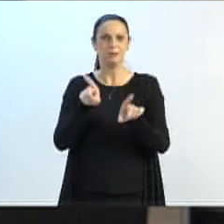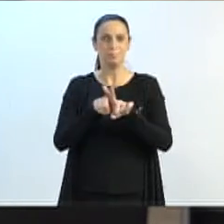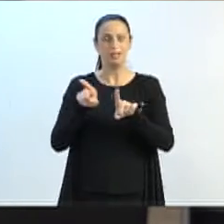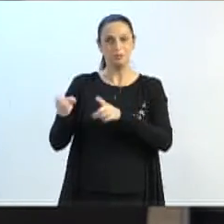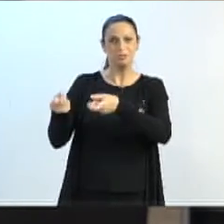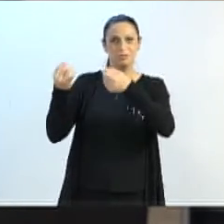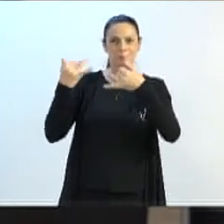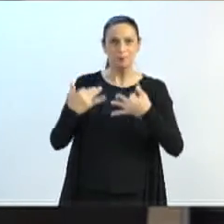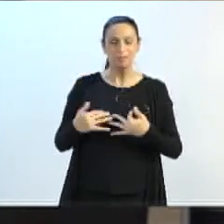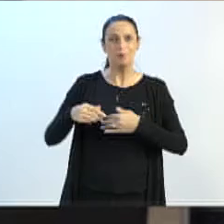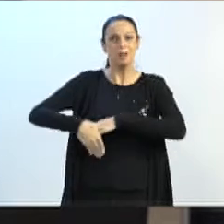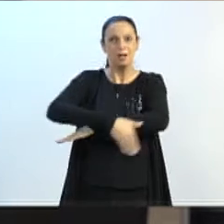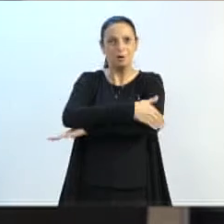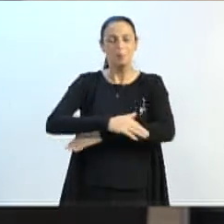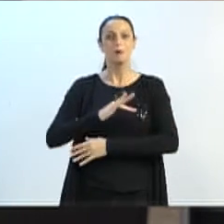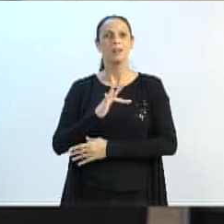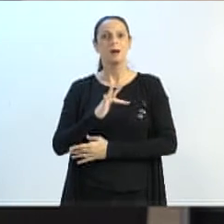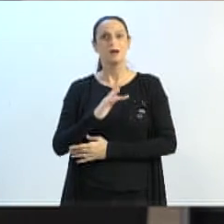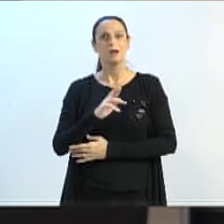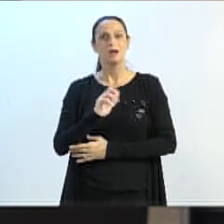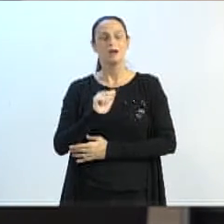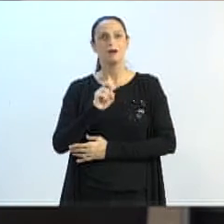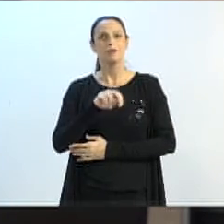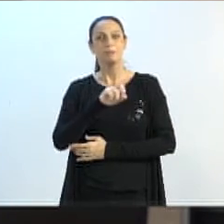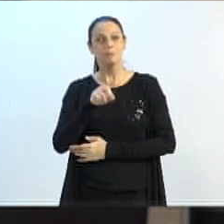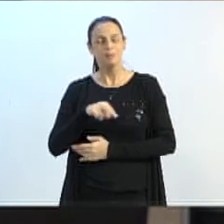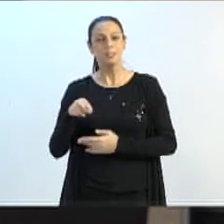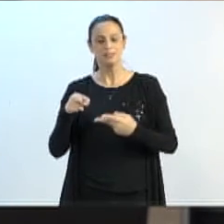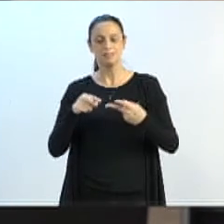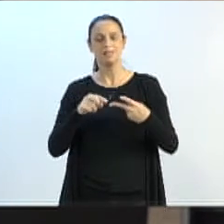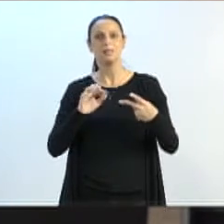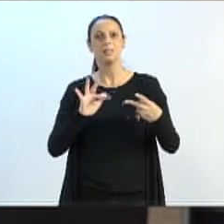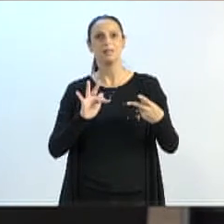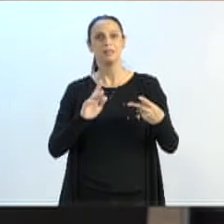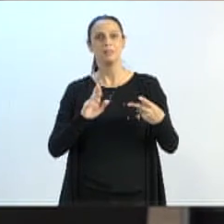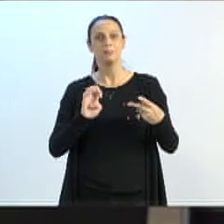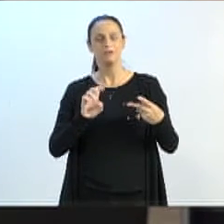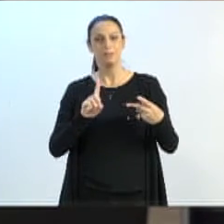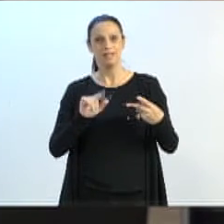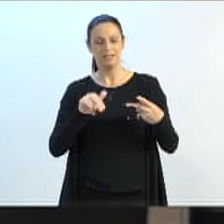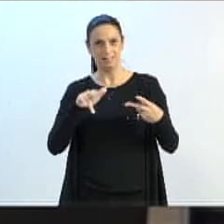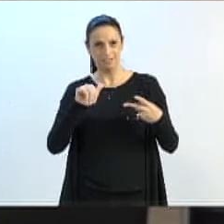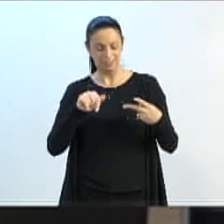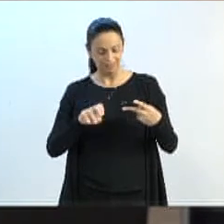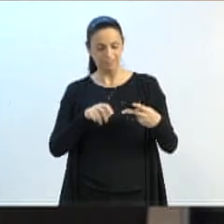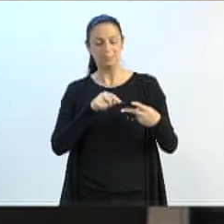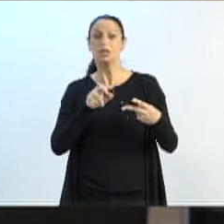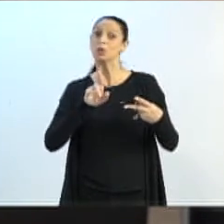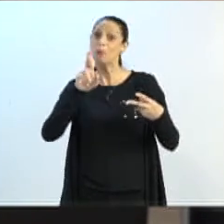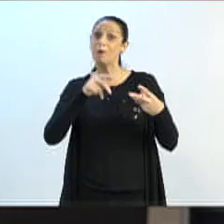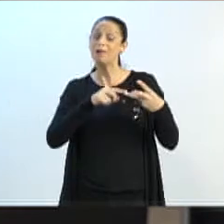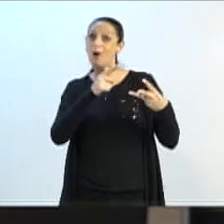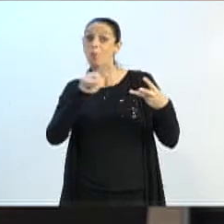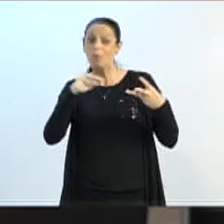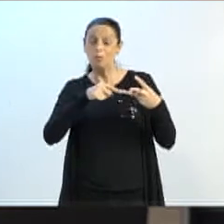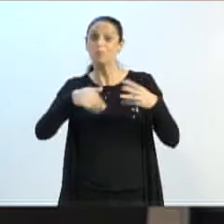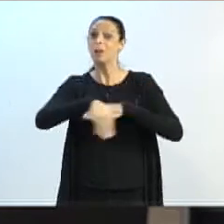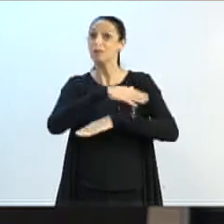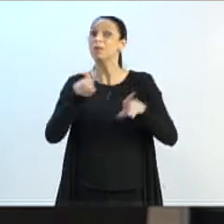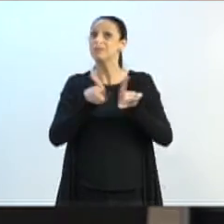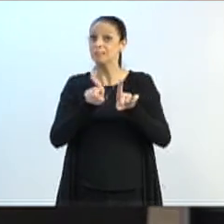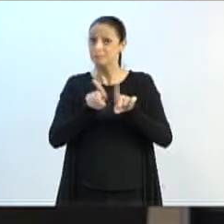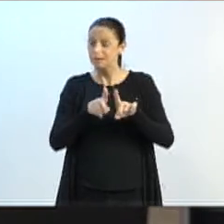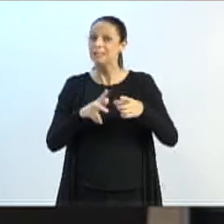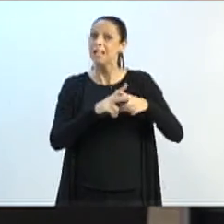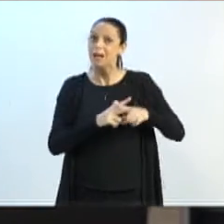falou François e Federico Yanzi, tomara que também a Jacob Neixo também seja recuperada do início